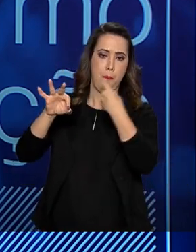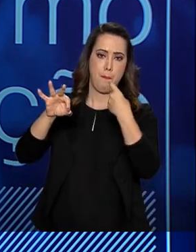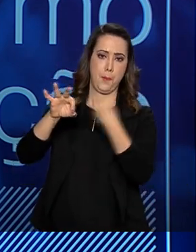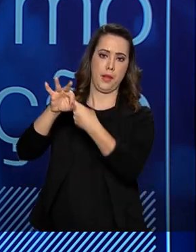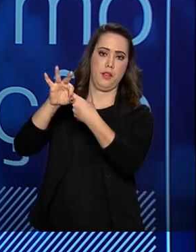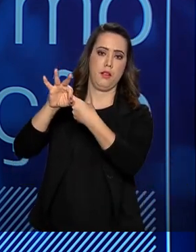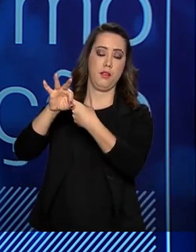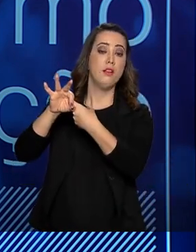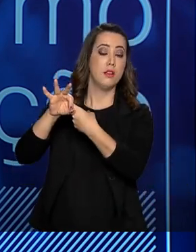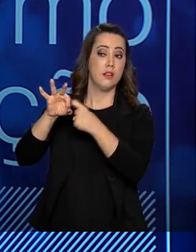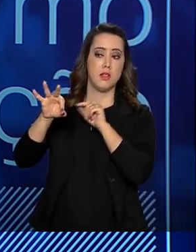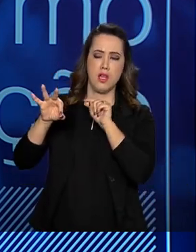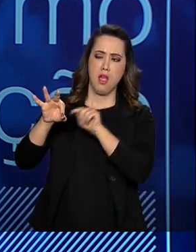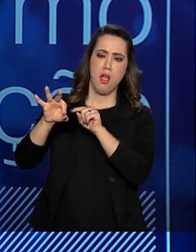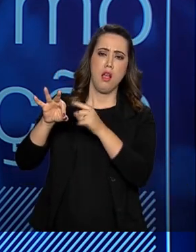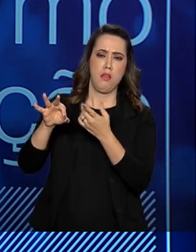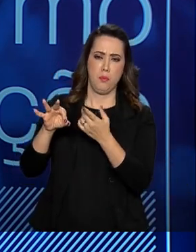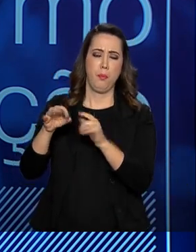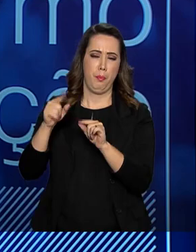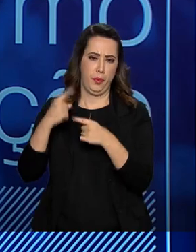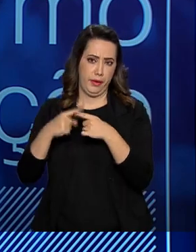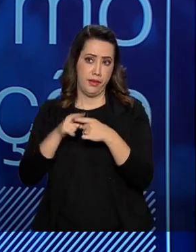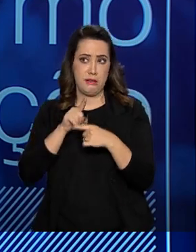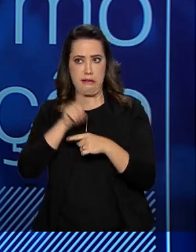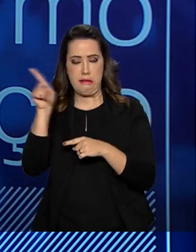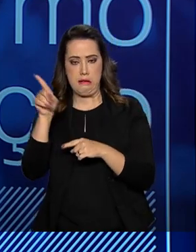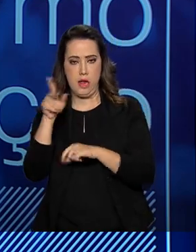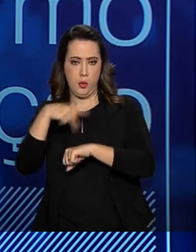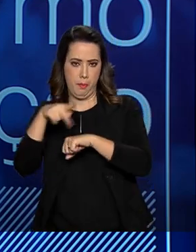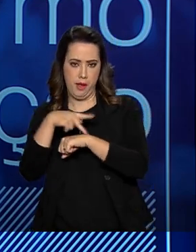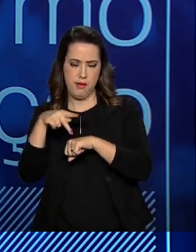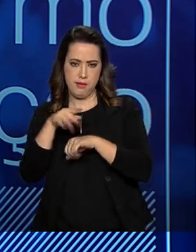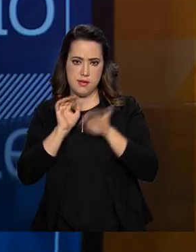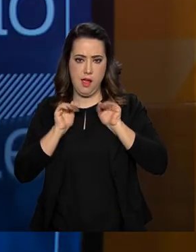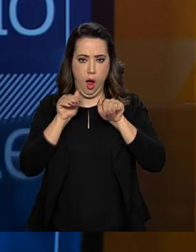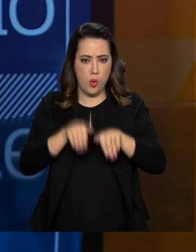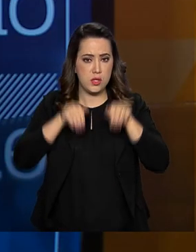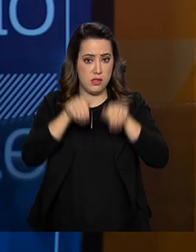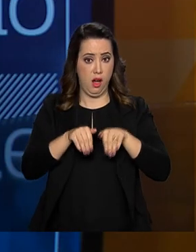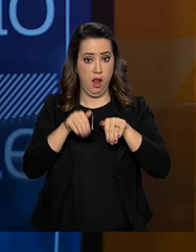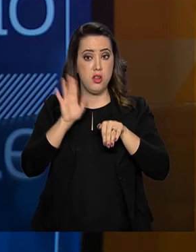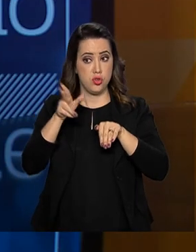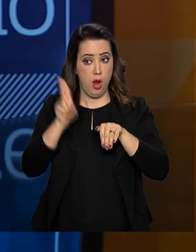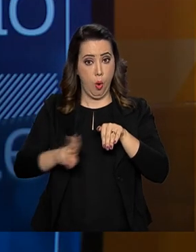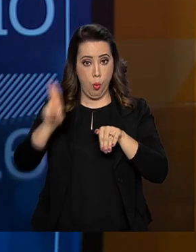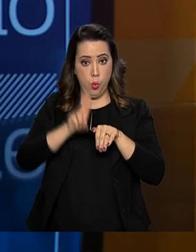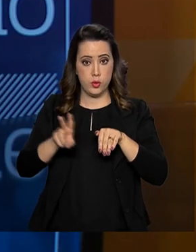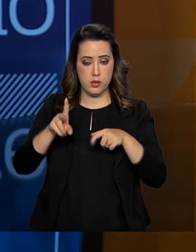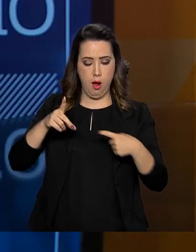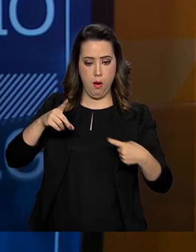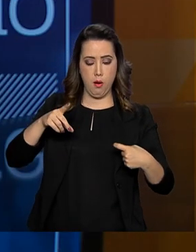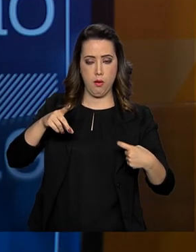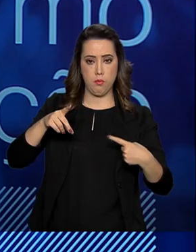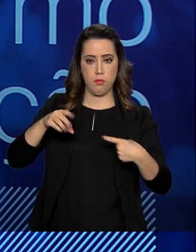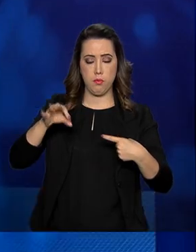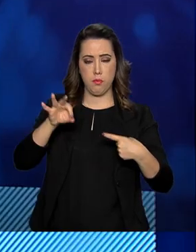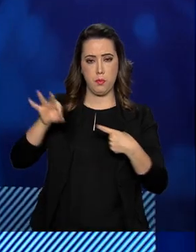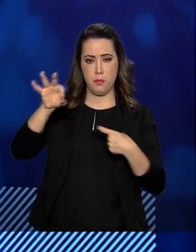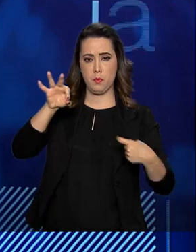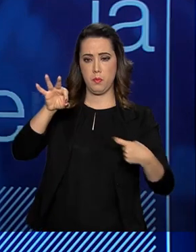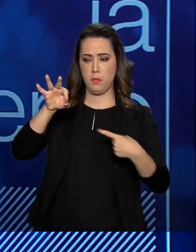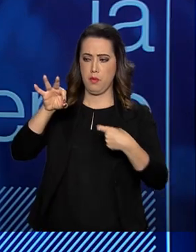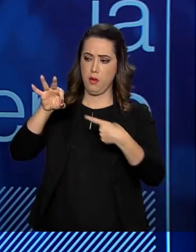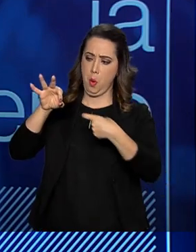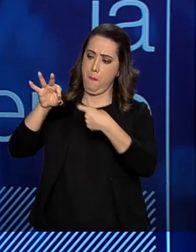experiência da Austrália. Na Austrália eles reduziram muito a transmissão da dengue utilizando essa bactéria e nós vamos